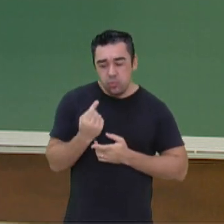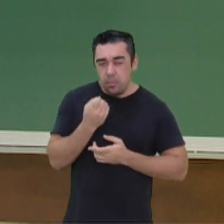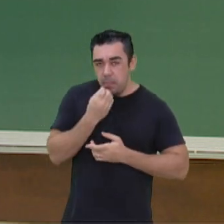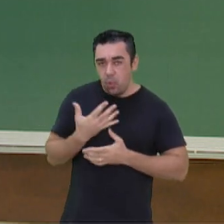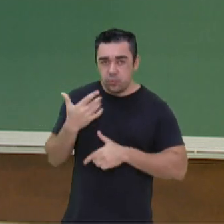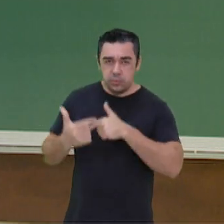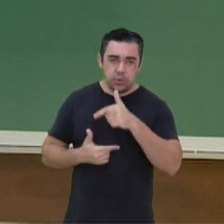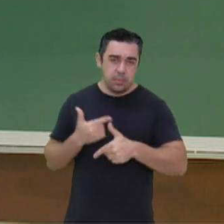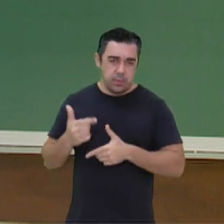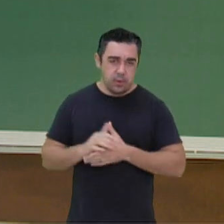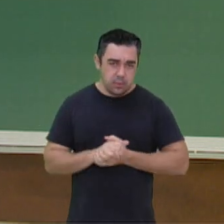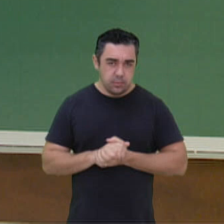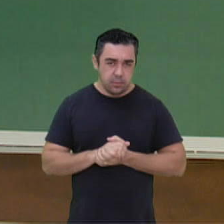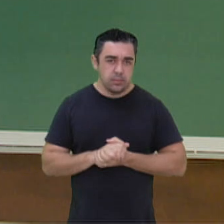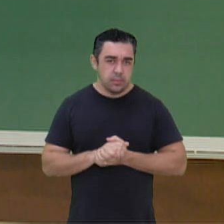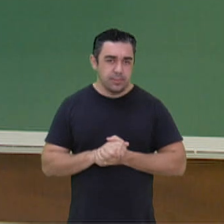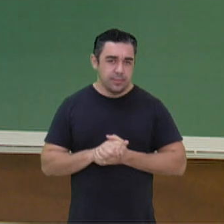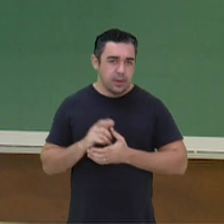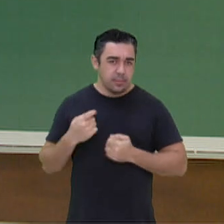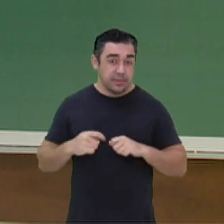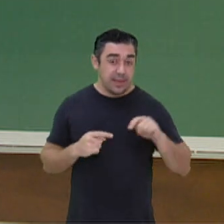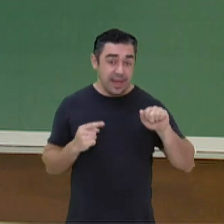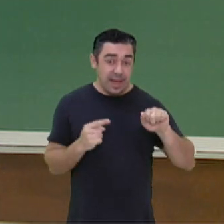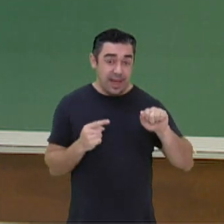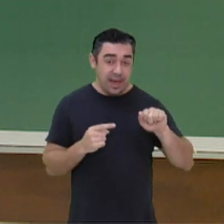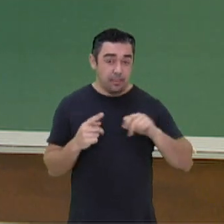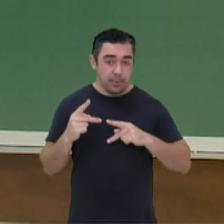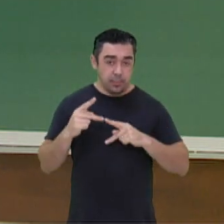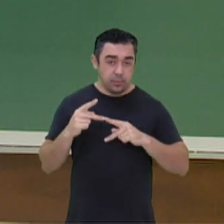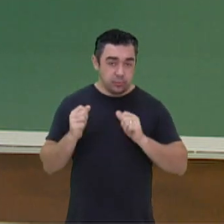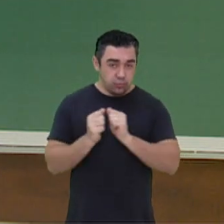emprego. Preciso ali dessa preposição, ok?